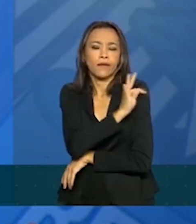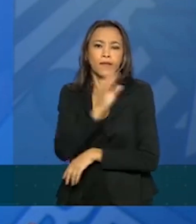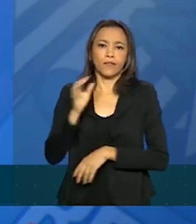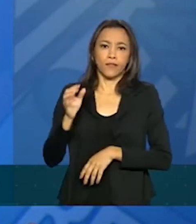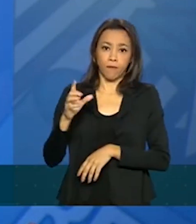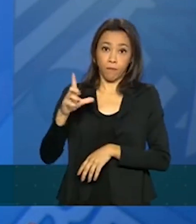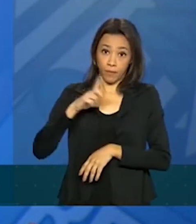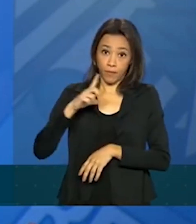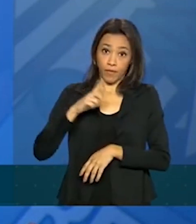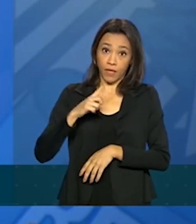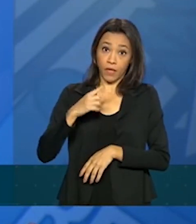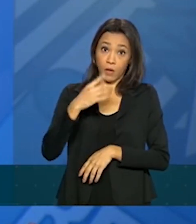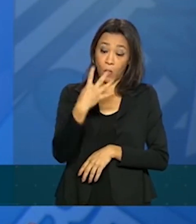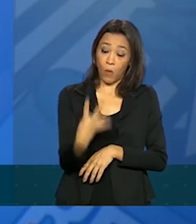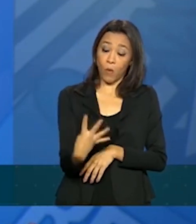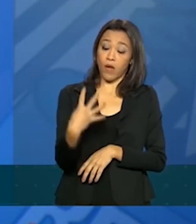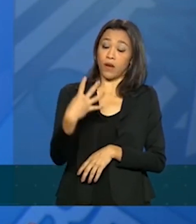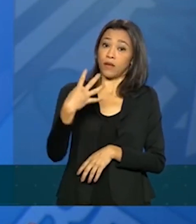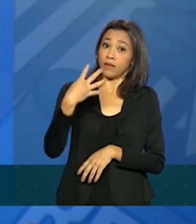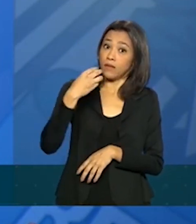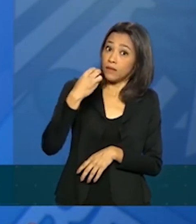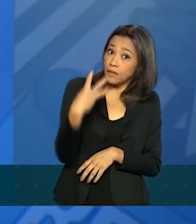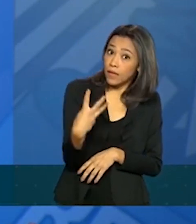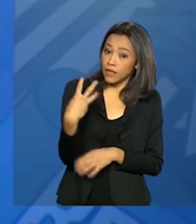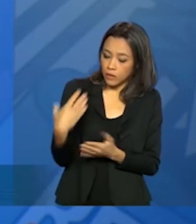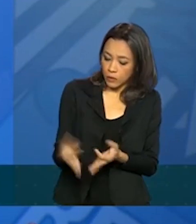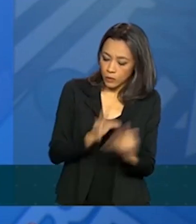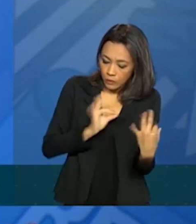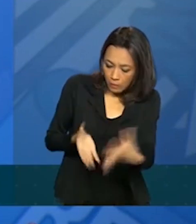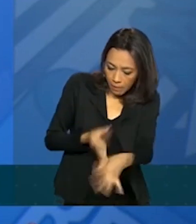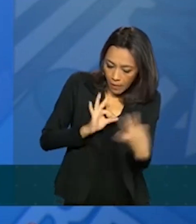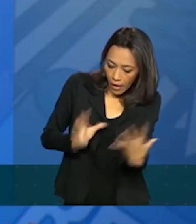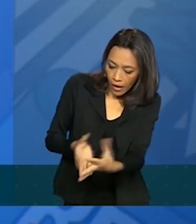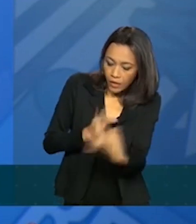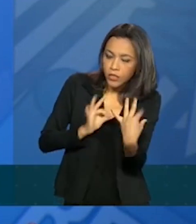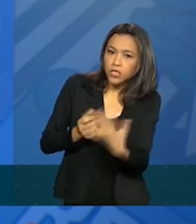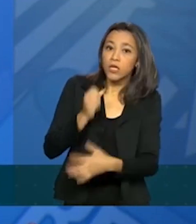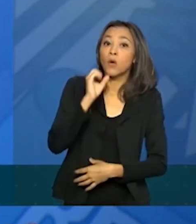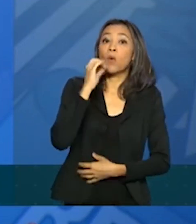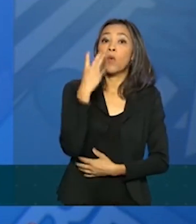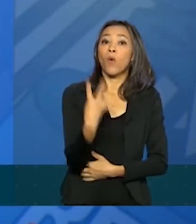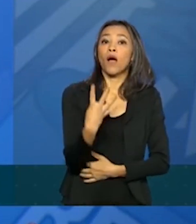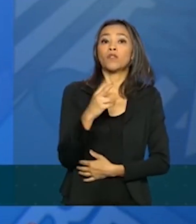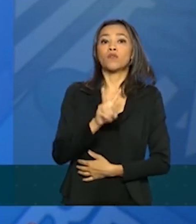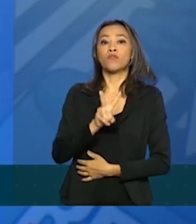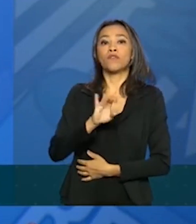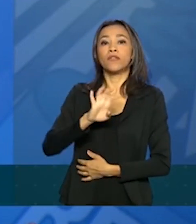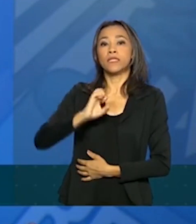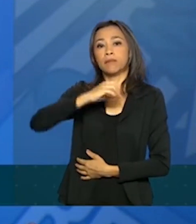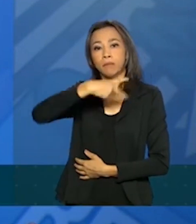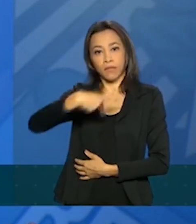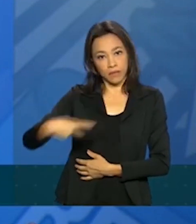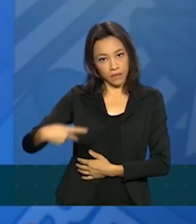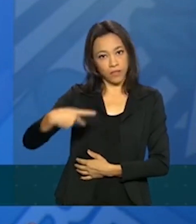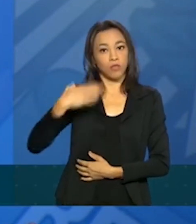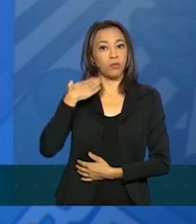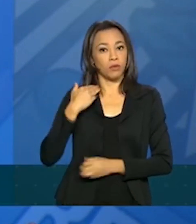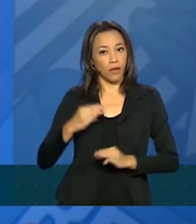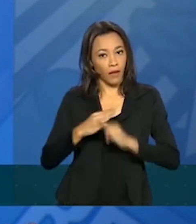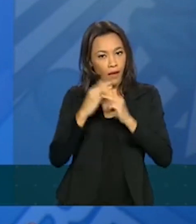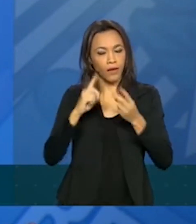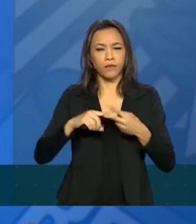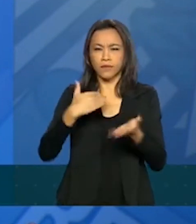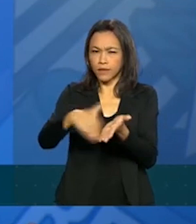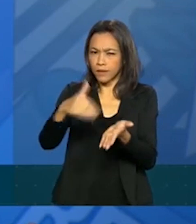43 páginas. Estarão quatro vice-presidentes da Caixa, também secretários do Ministério da Saudania,